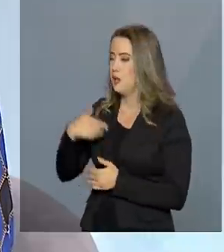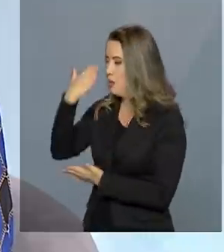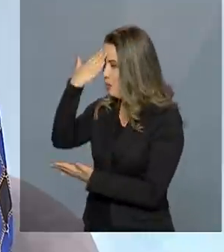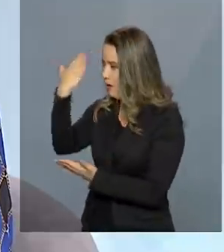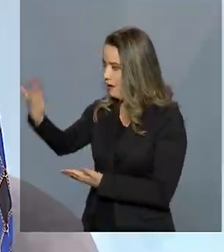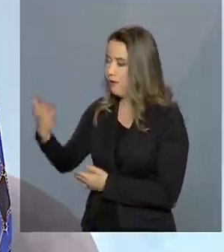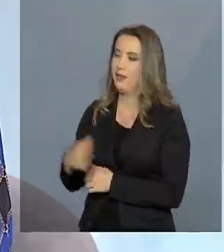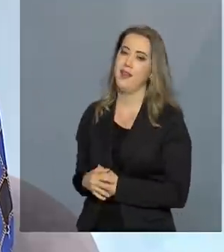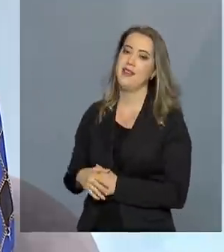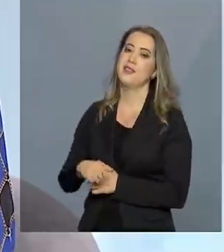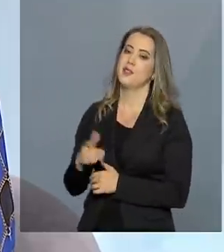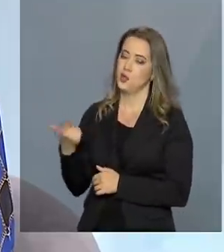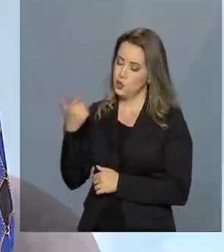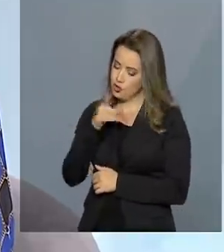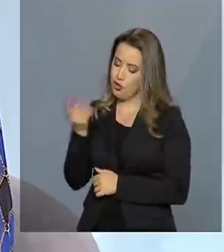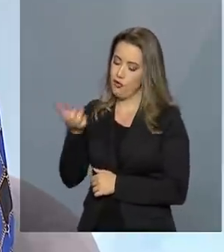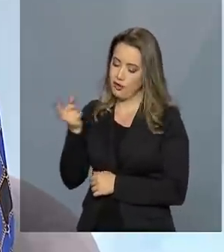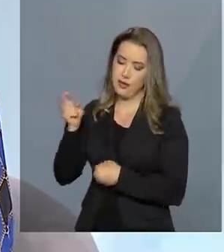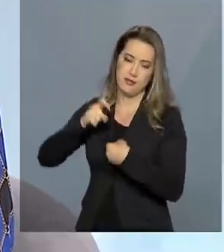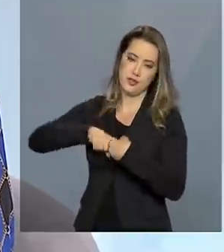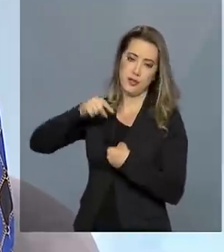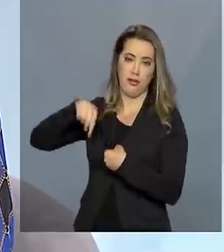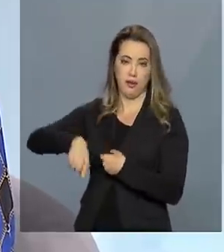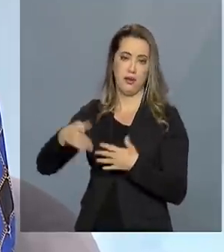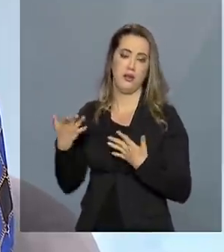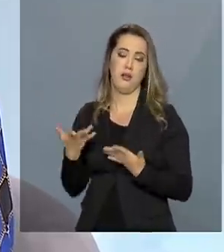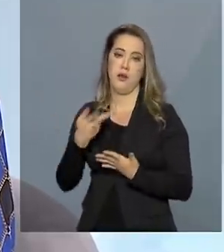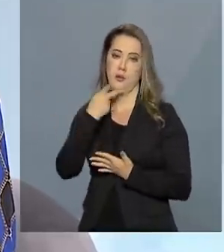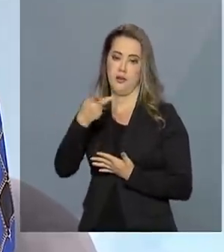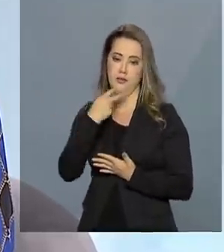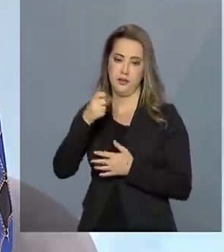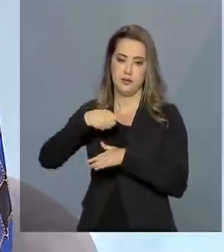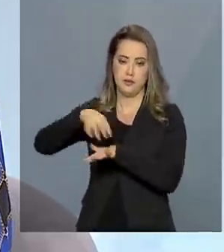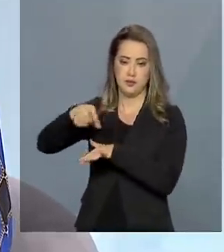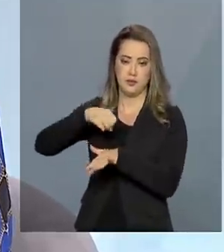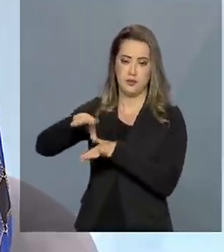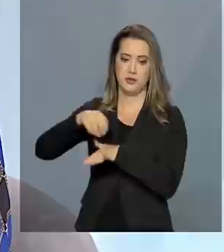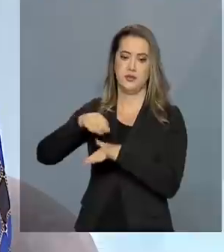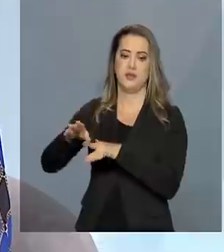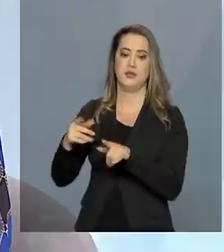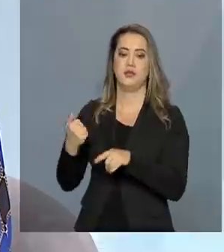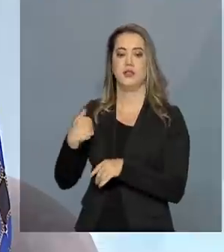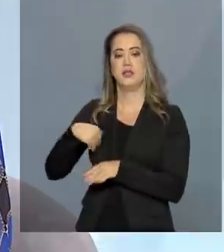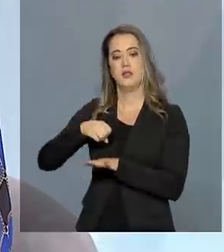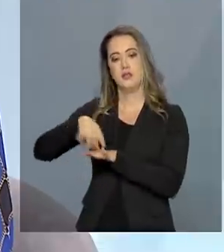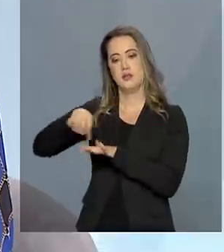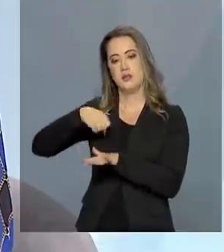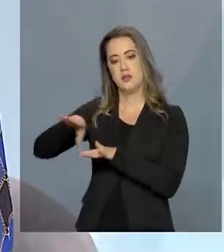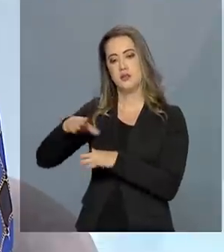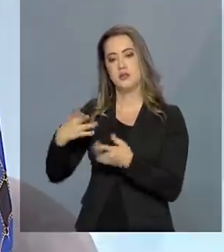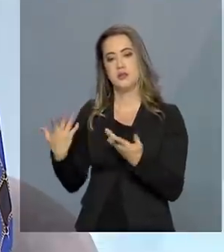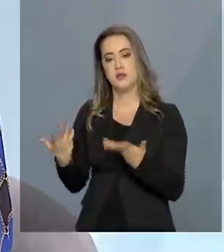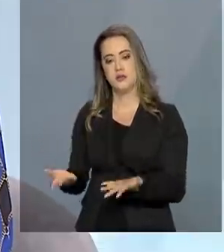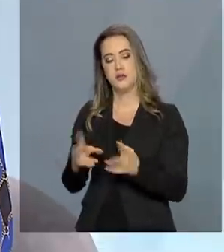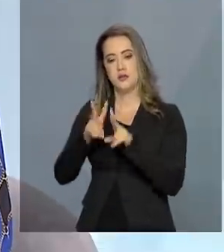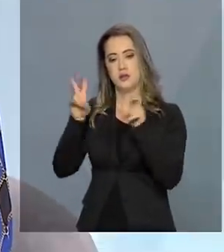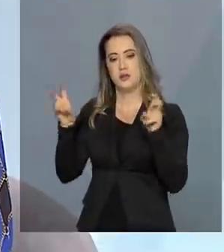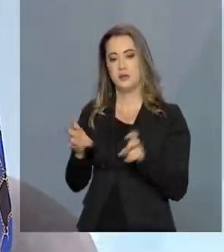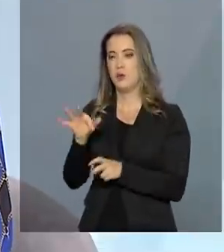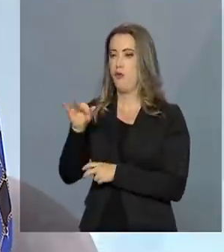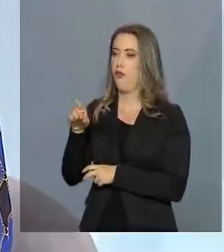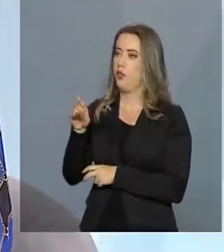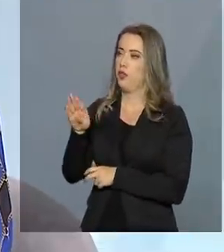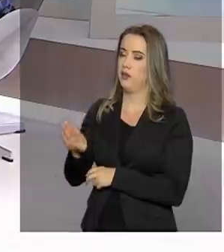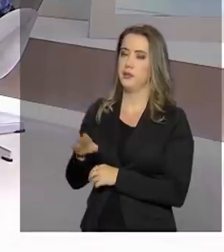questão de estar aqui mais uma vez para poder levar para todos mais informações sobre o novo